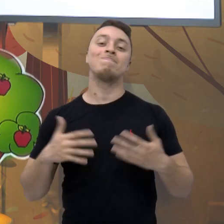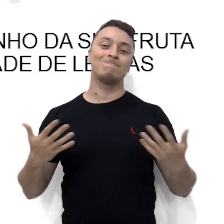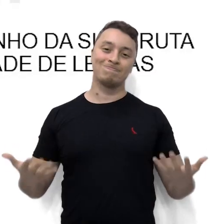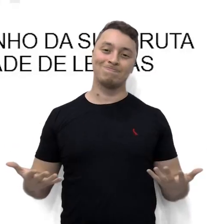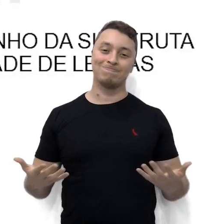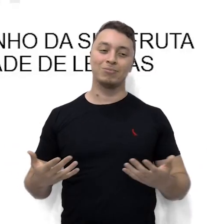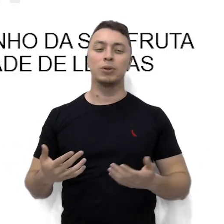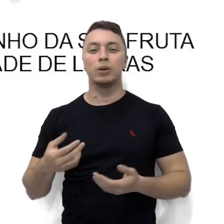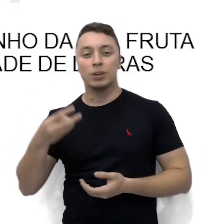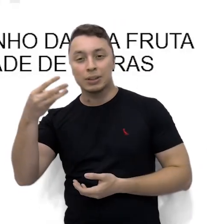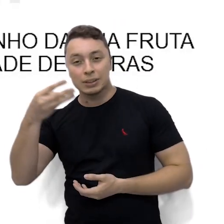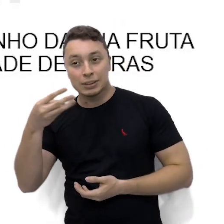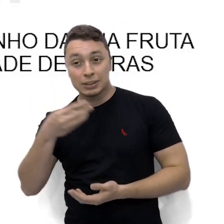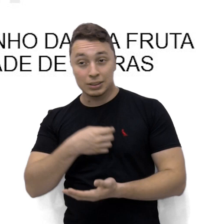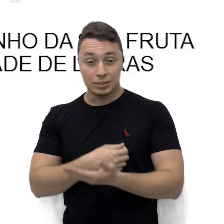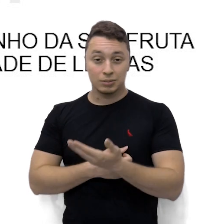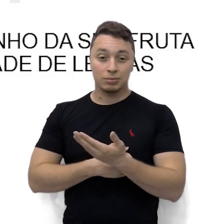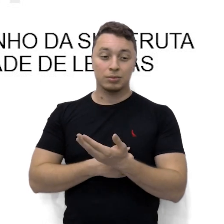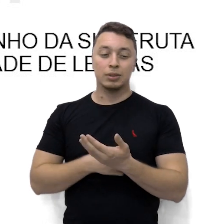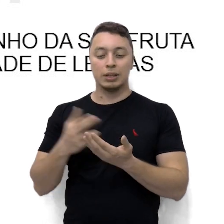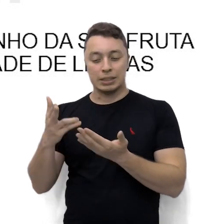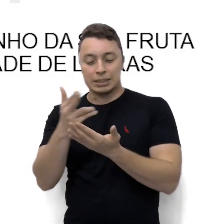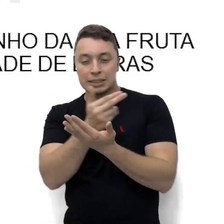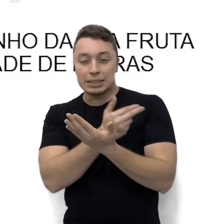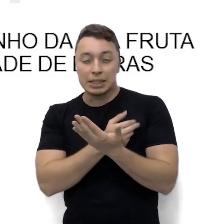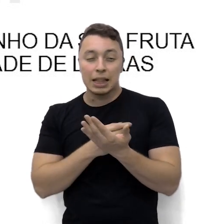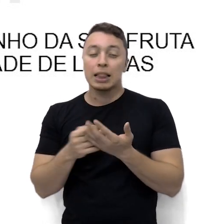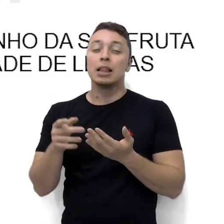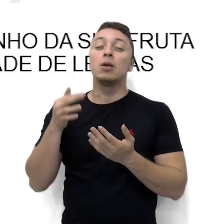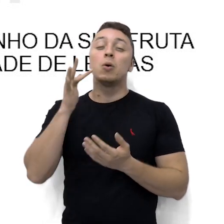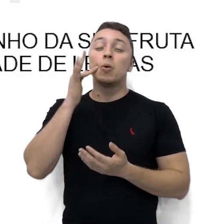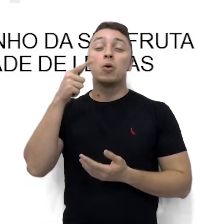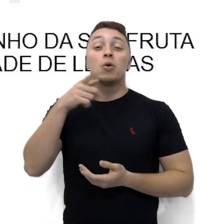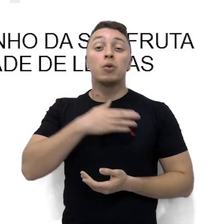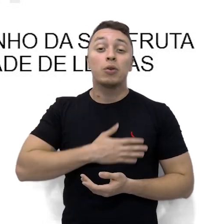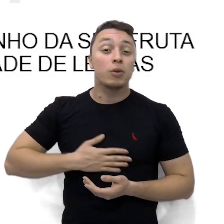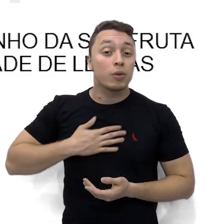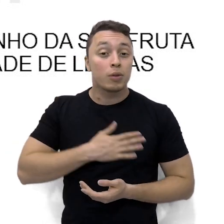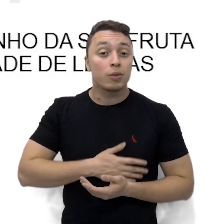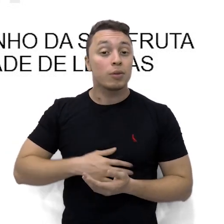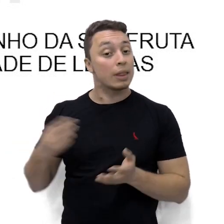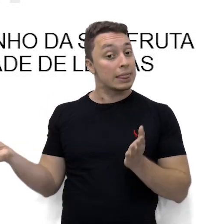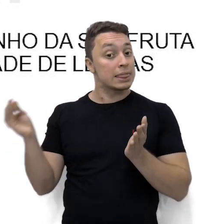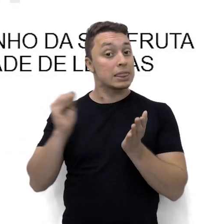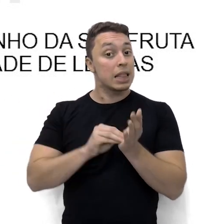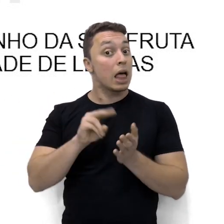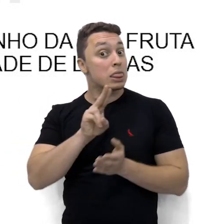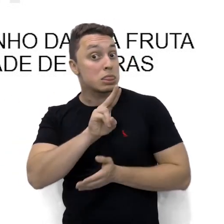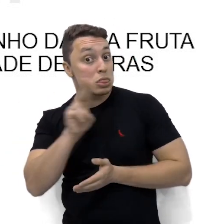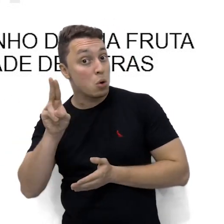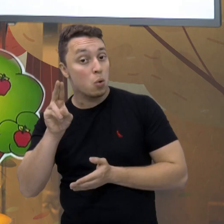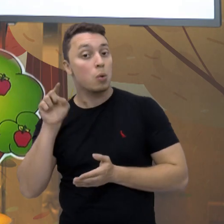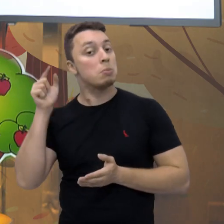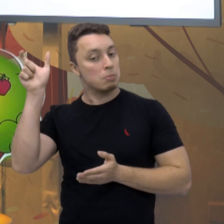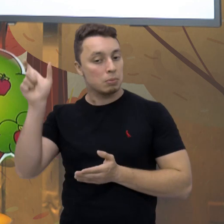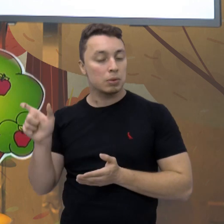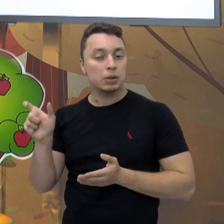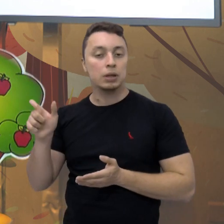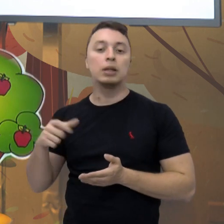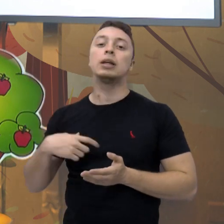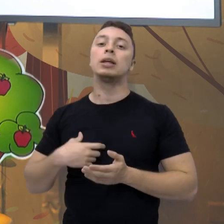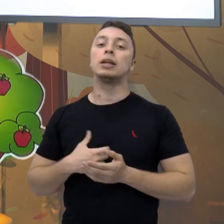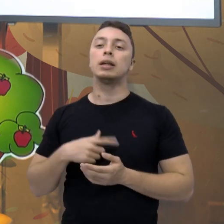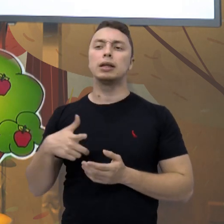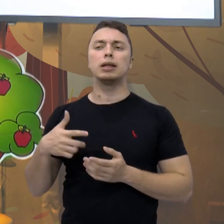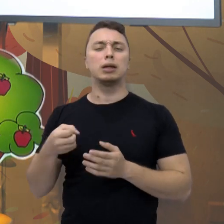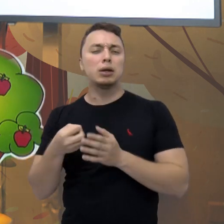Então, faça um desenho da sua fruta preferida e coloque o nome dela e a quantidade de letras que tem essa